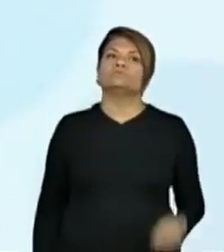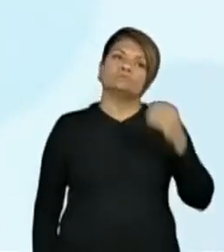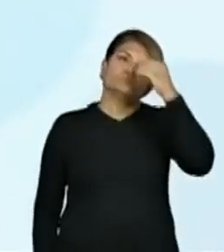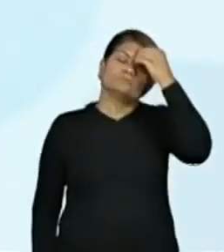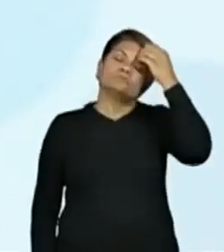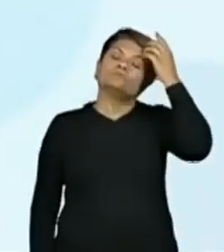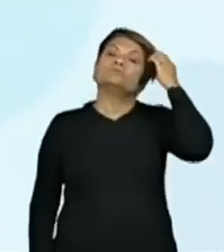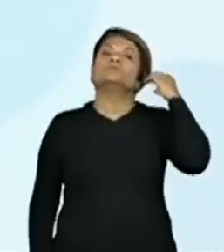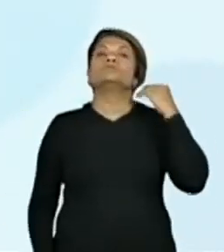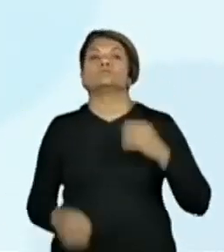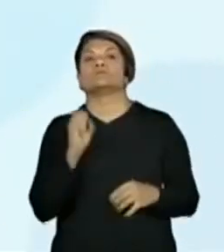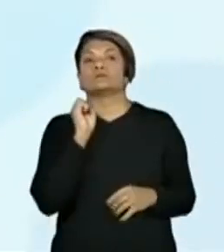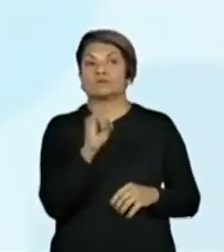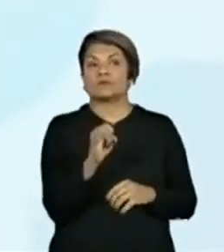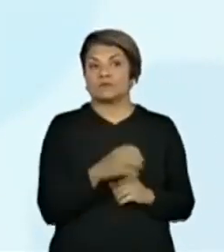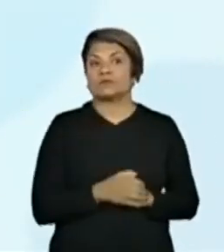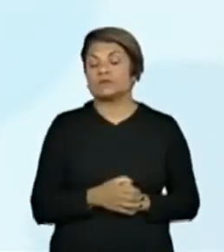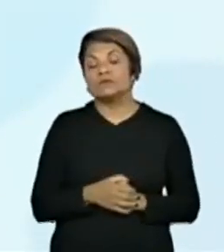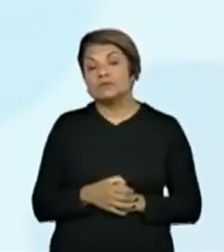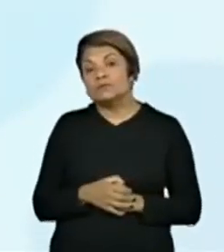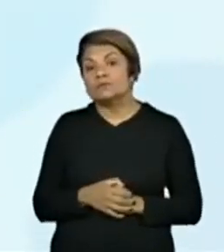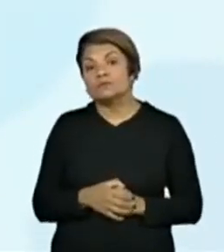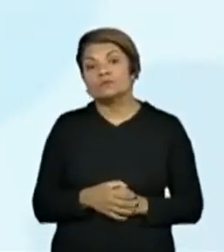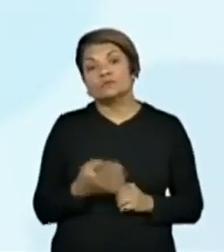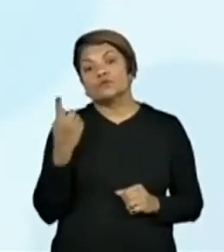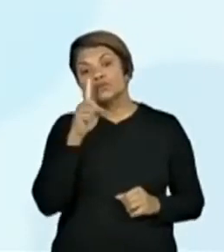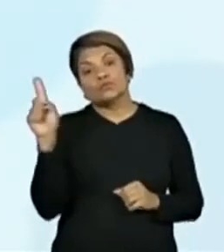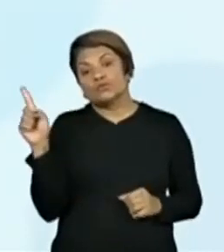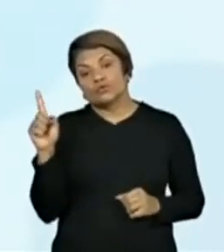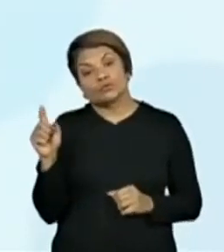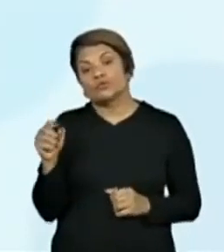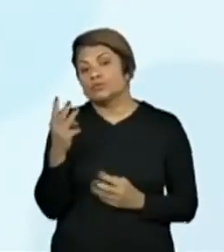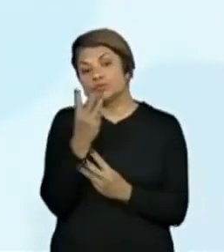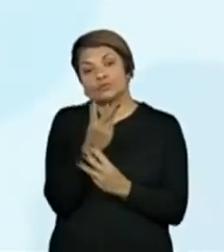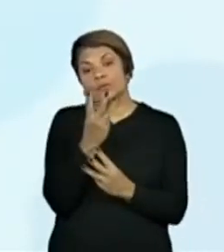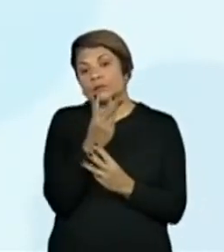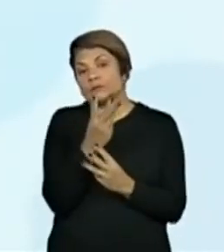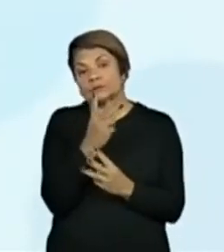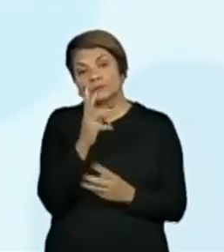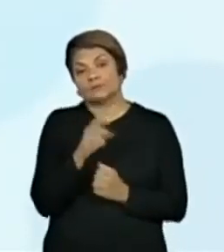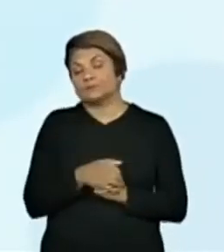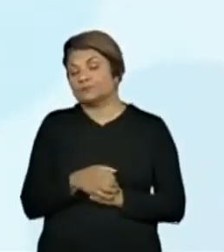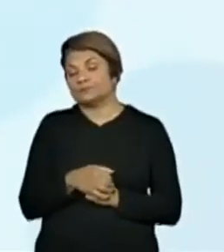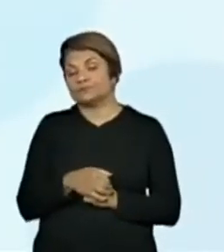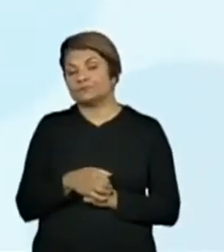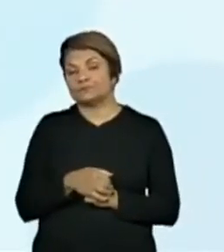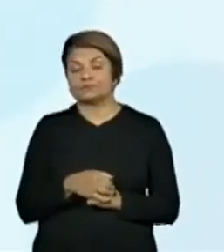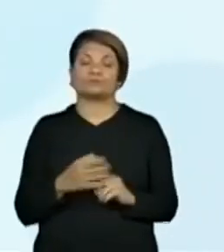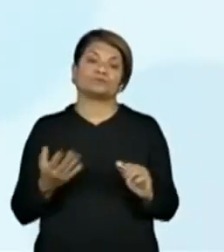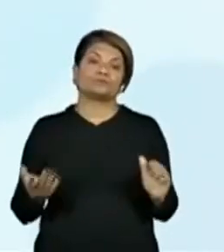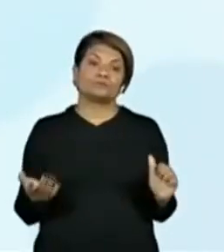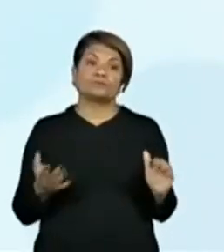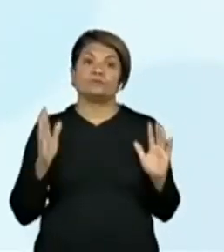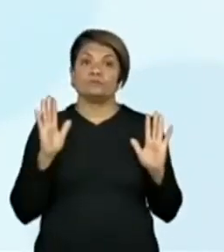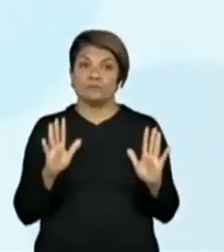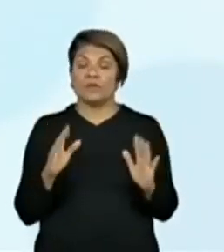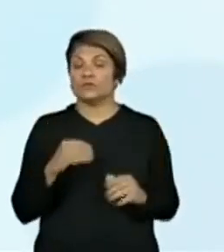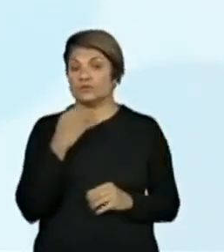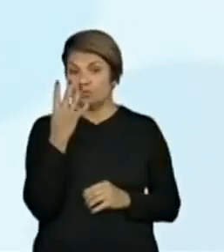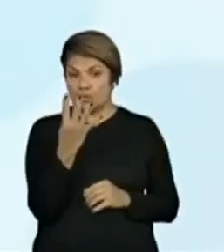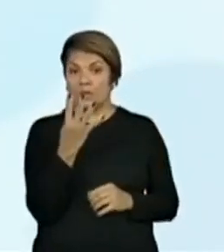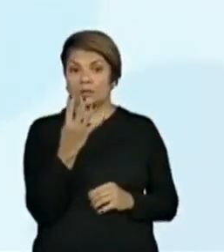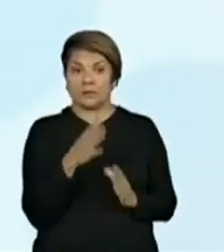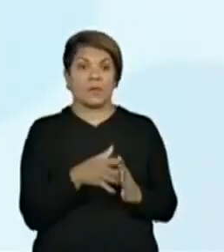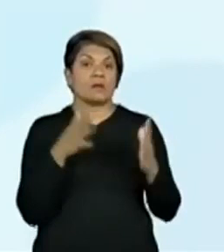E se a gente colocar o 3 aqui no último lugar, ele Três unidades, 3. Só que aí, no caso, como 4 é